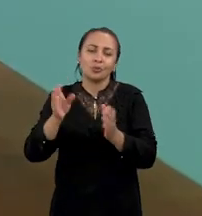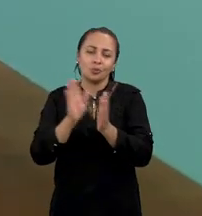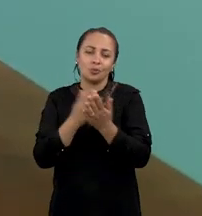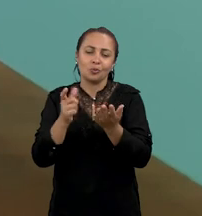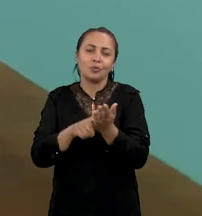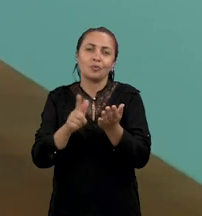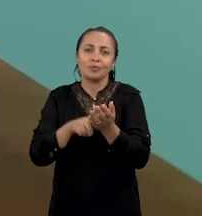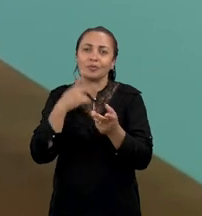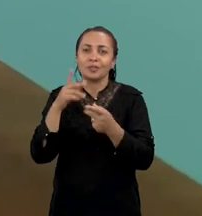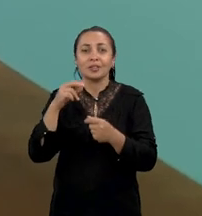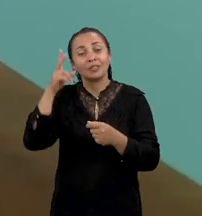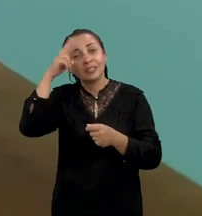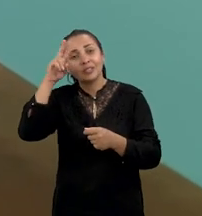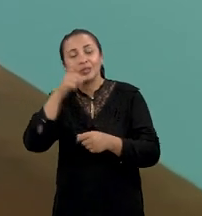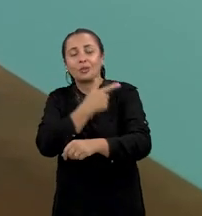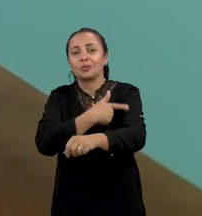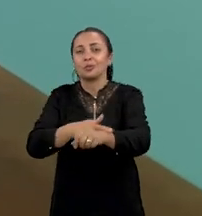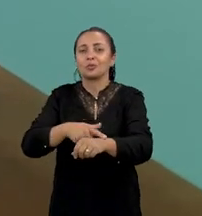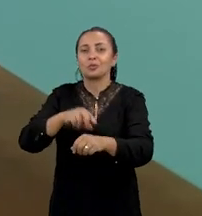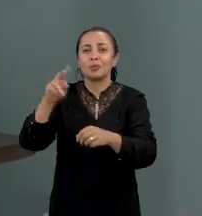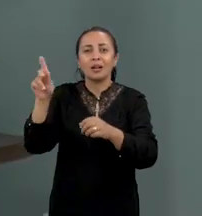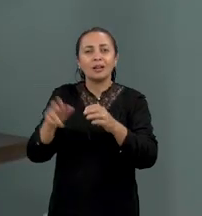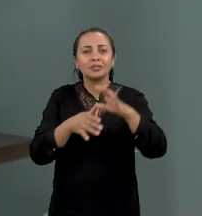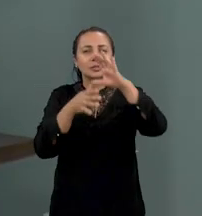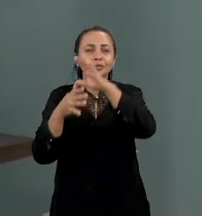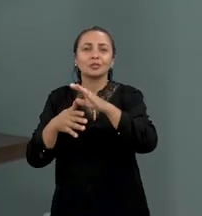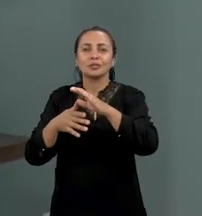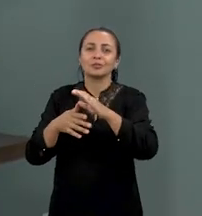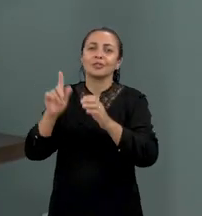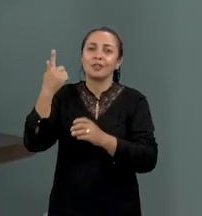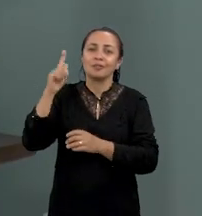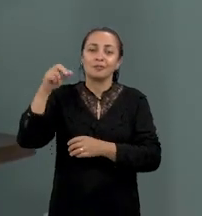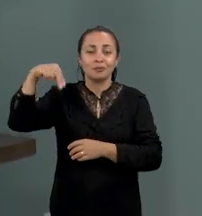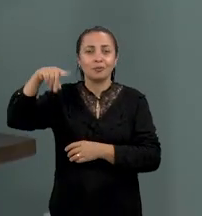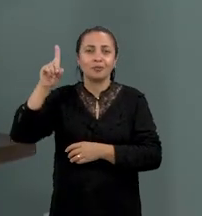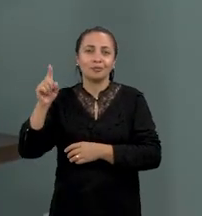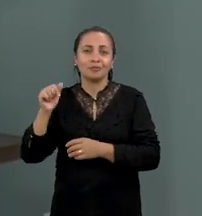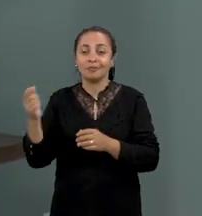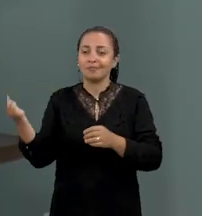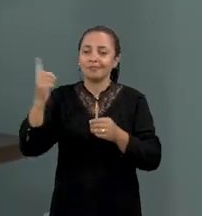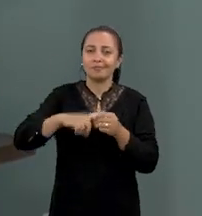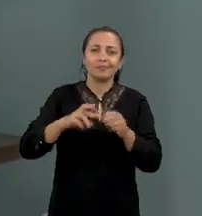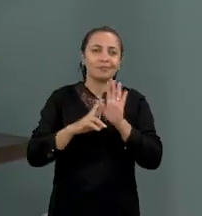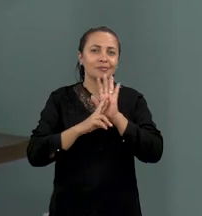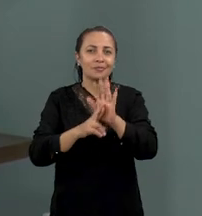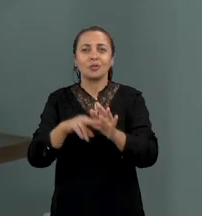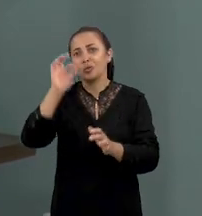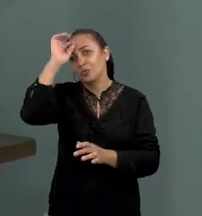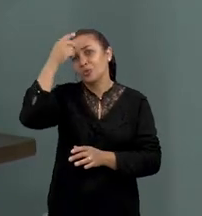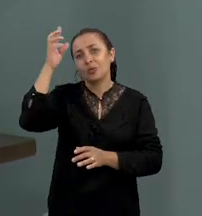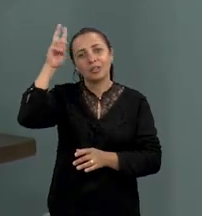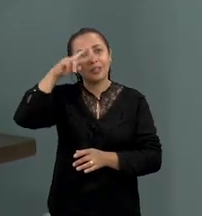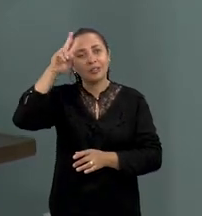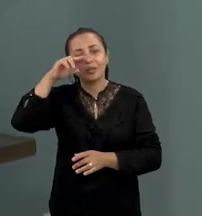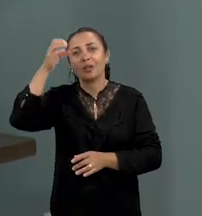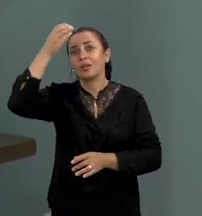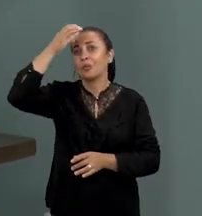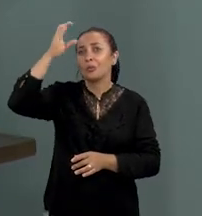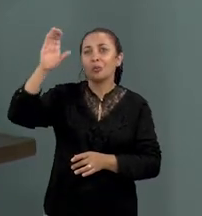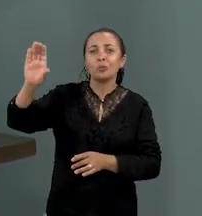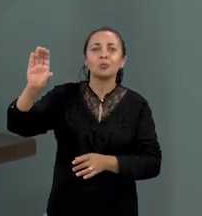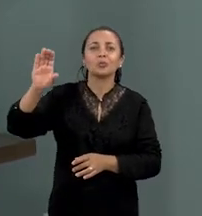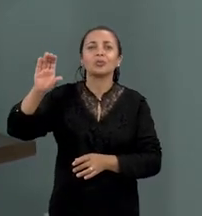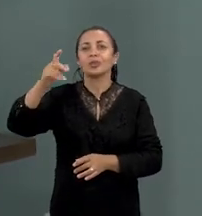costumes, história e geografia do Nordeste. O cordel, ele traz a representação não só da história, da